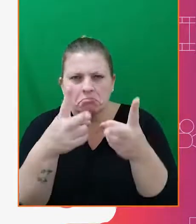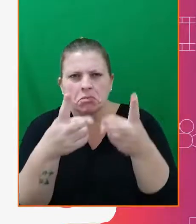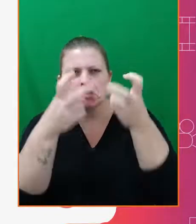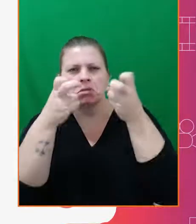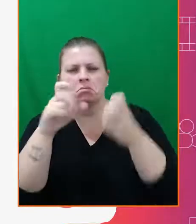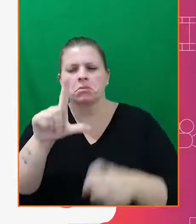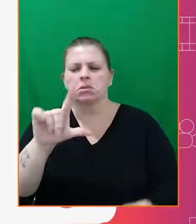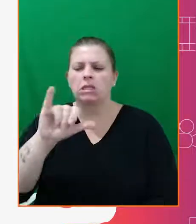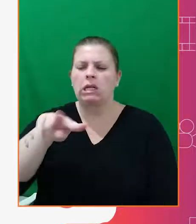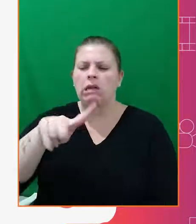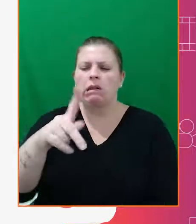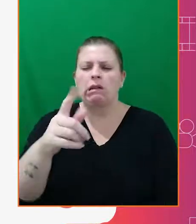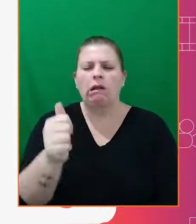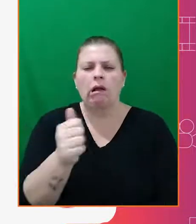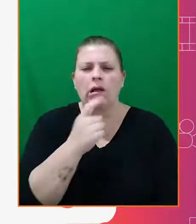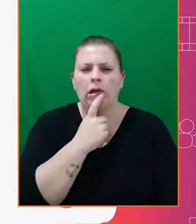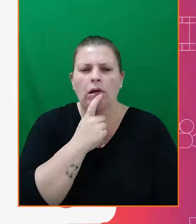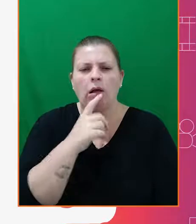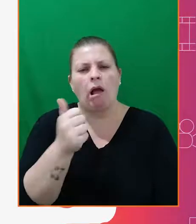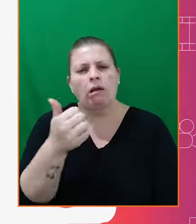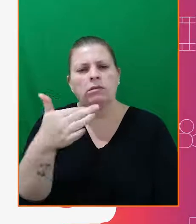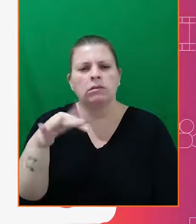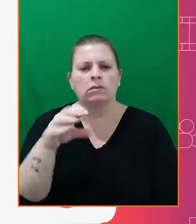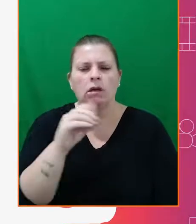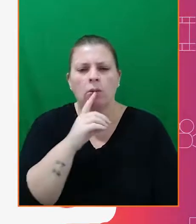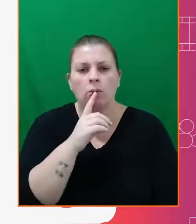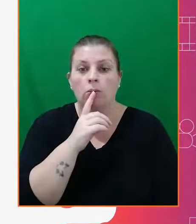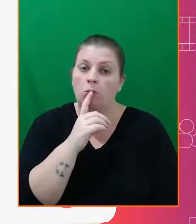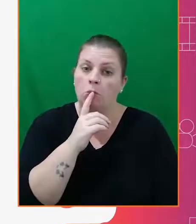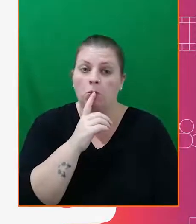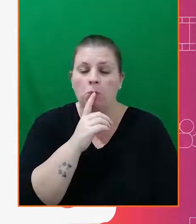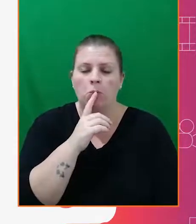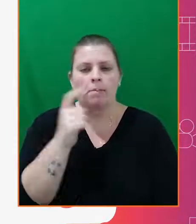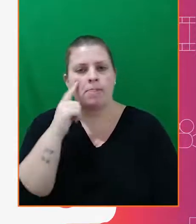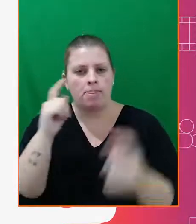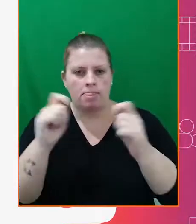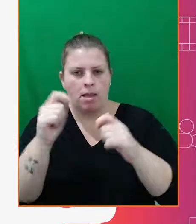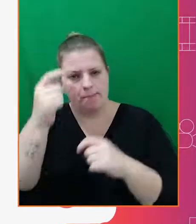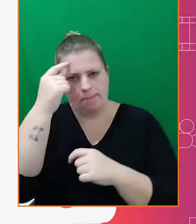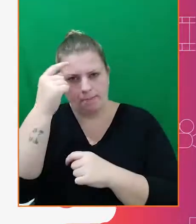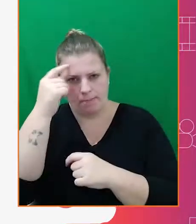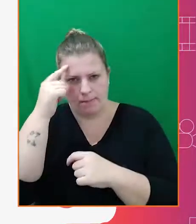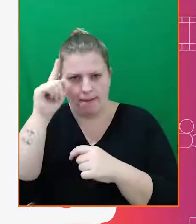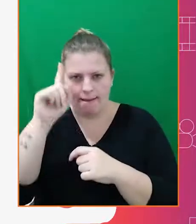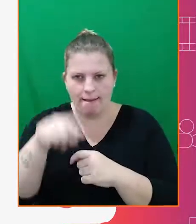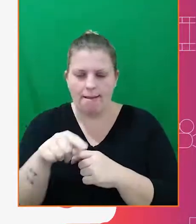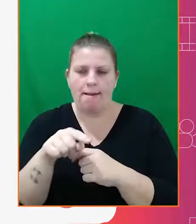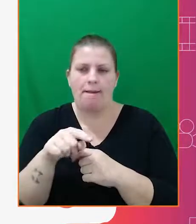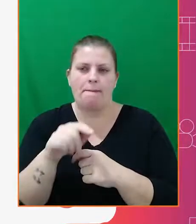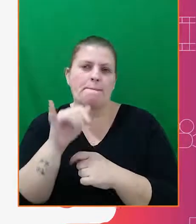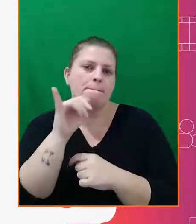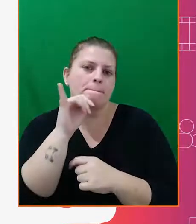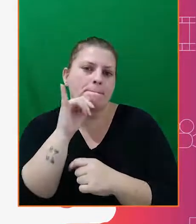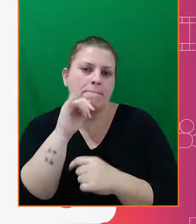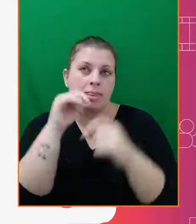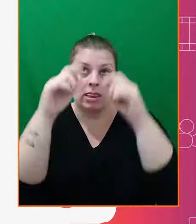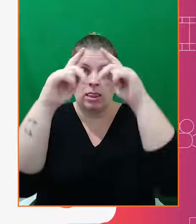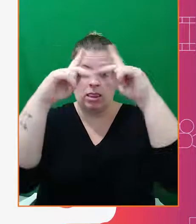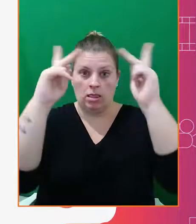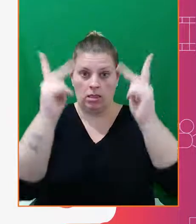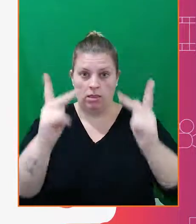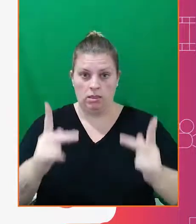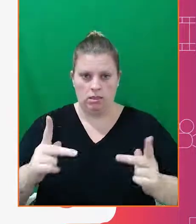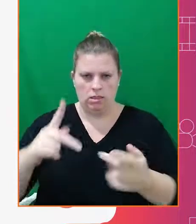desenhamos elas? Nós podemos pensar nas linhas de ações como a redução de todo o